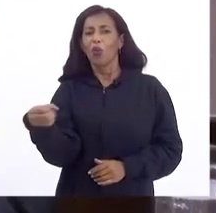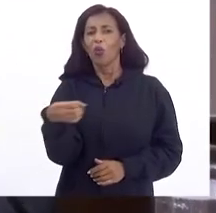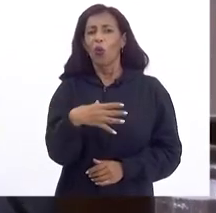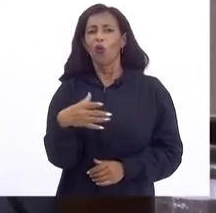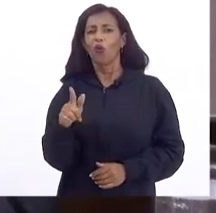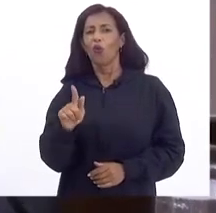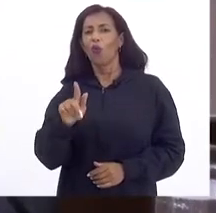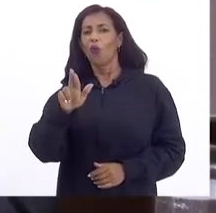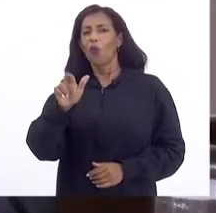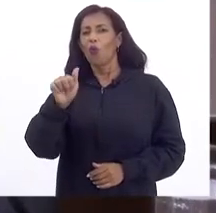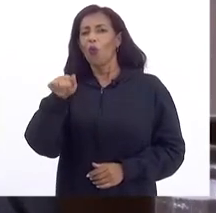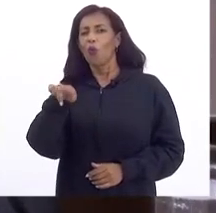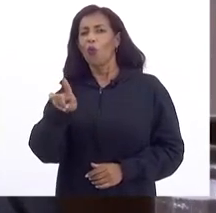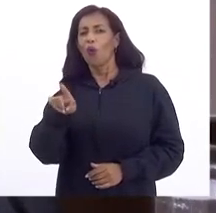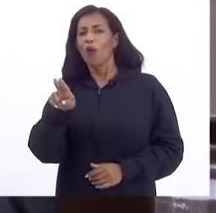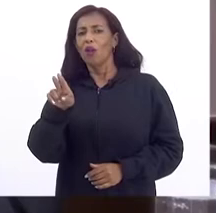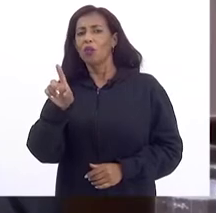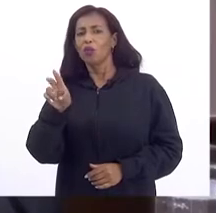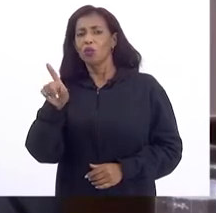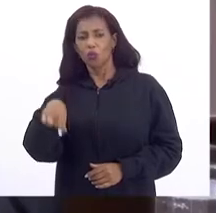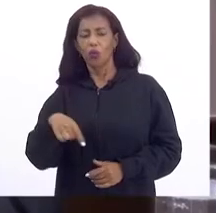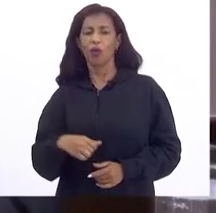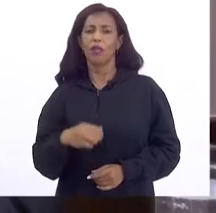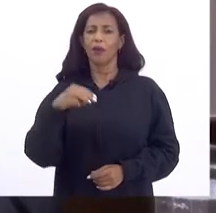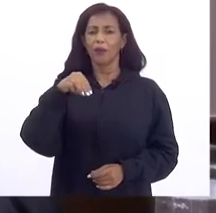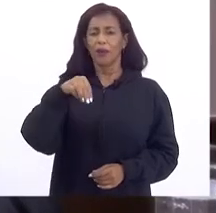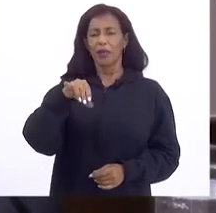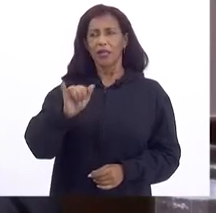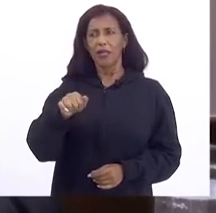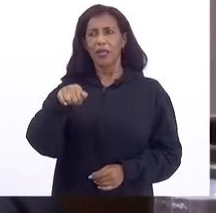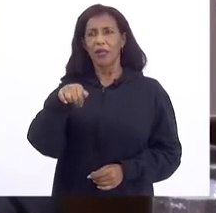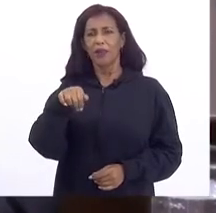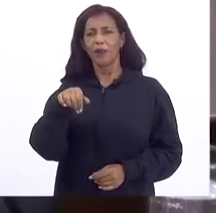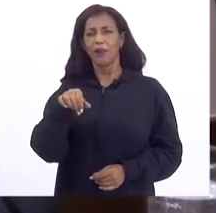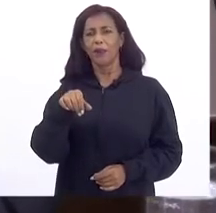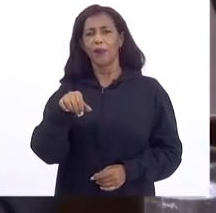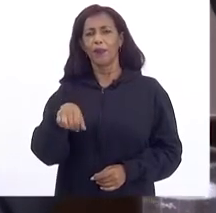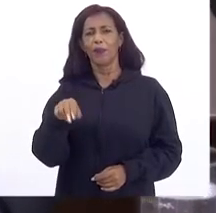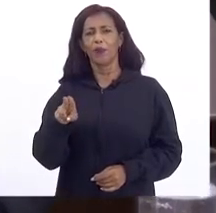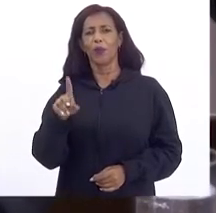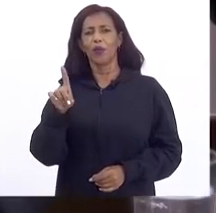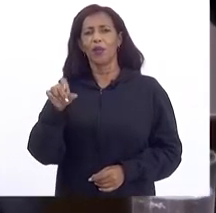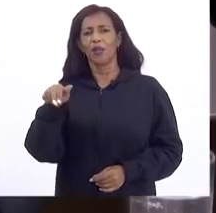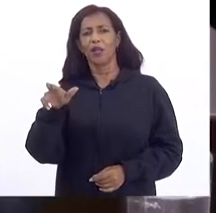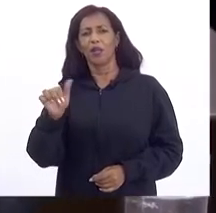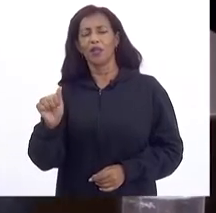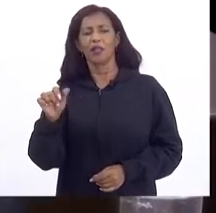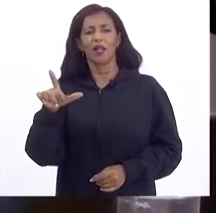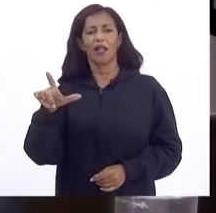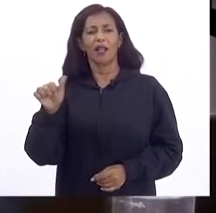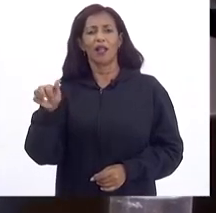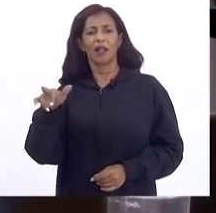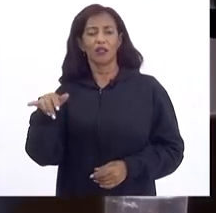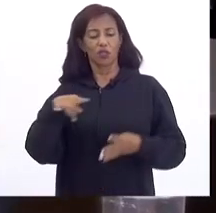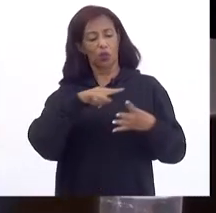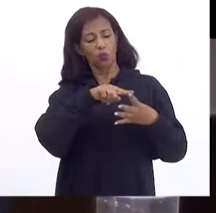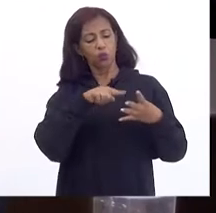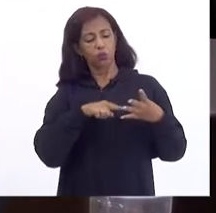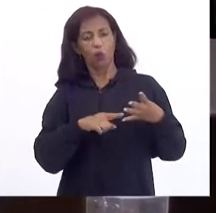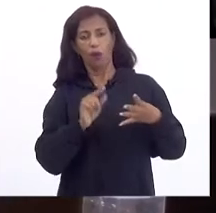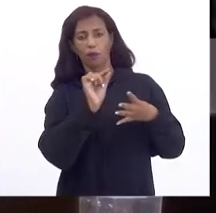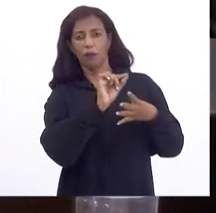novo Guandu E munana Laranjal Com 326 Milhões Os outros Quatro